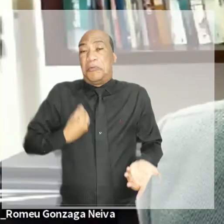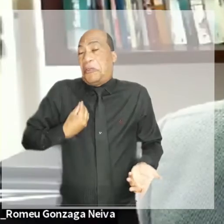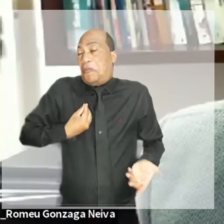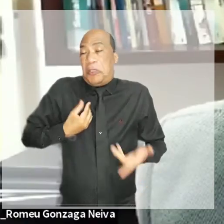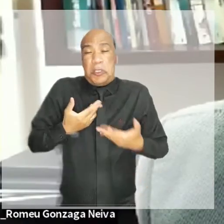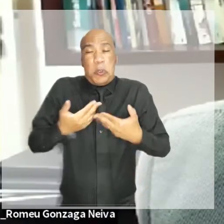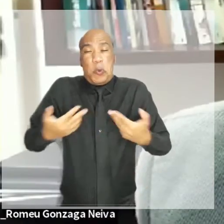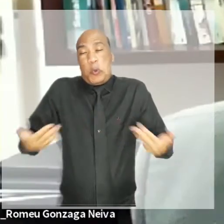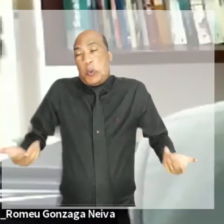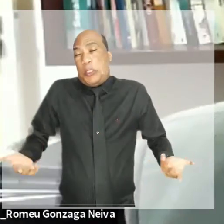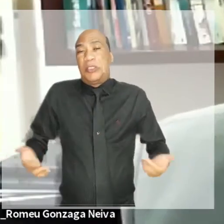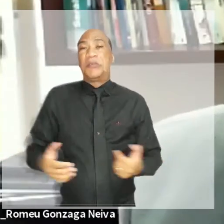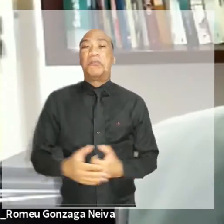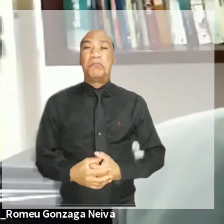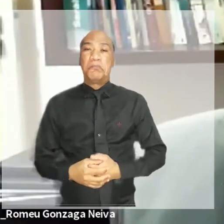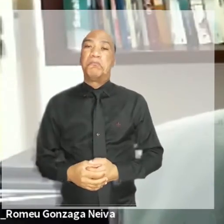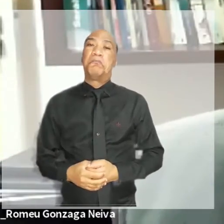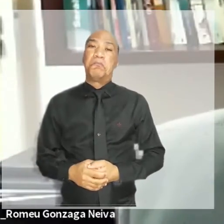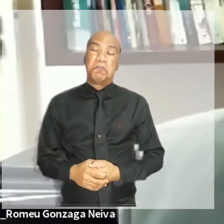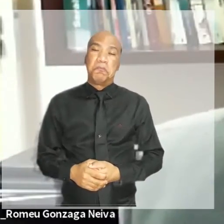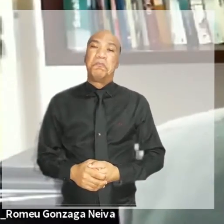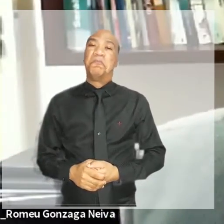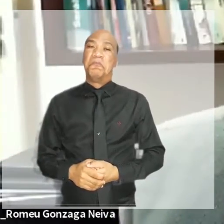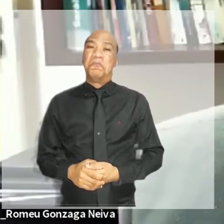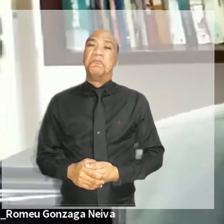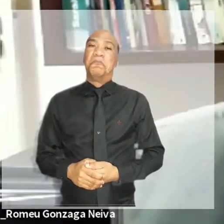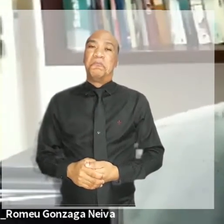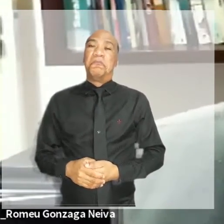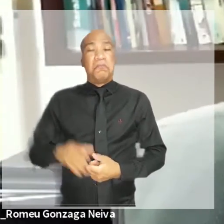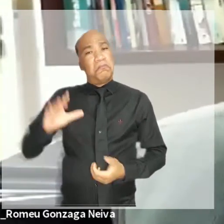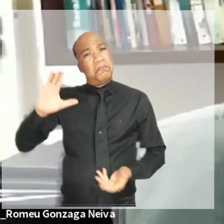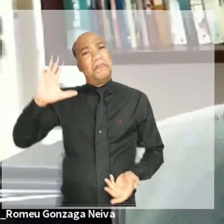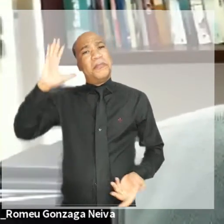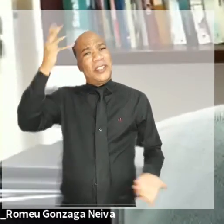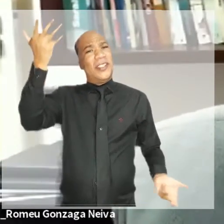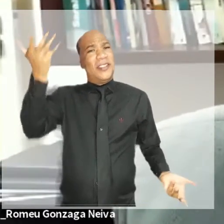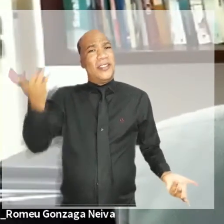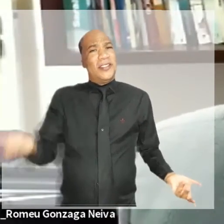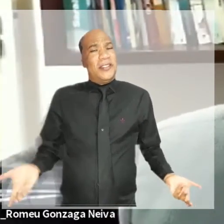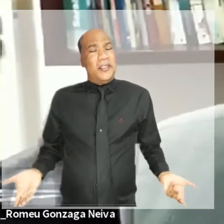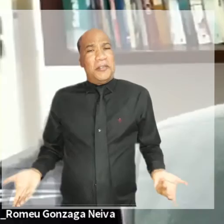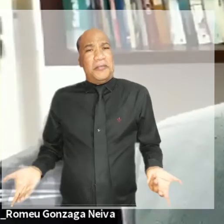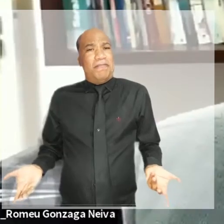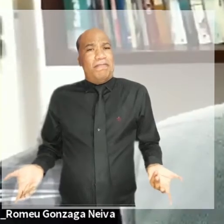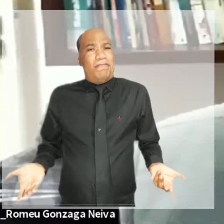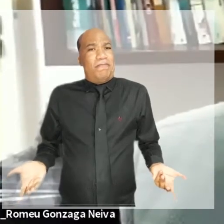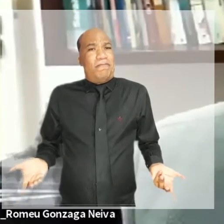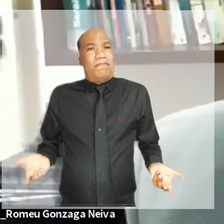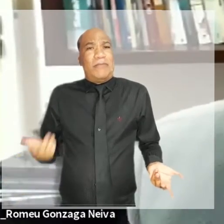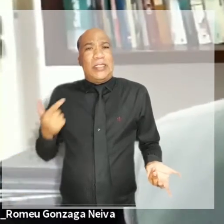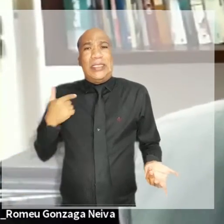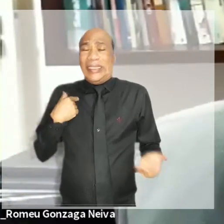Com o acontecimento imponderável da pandemia,